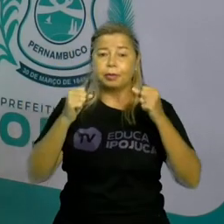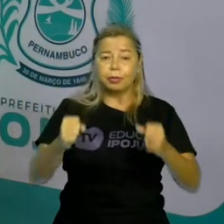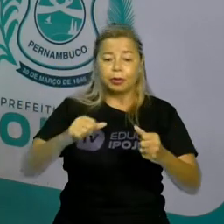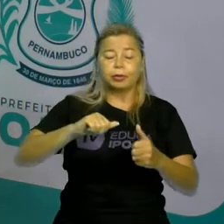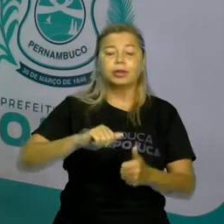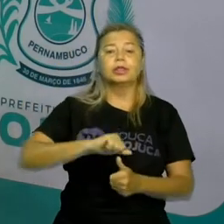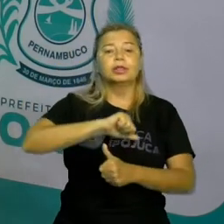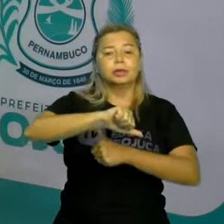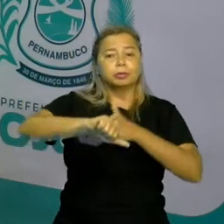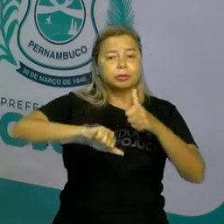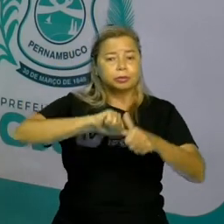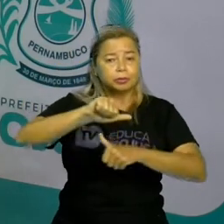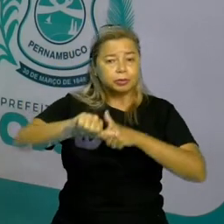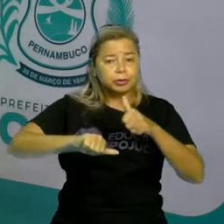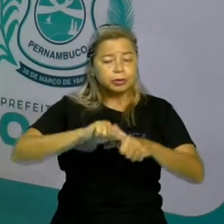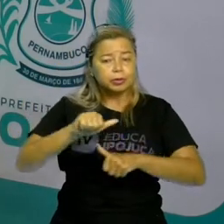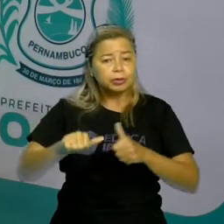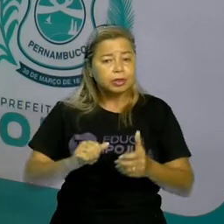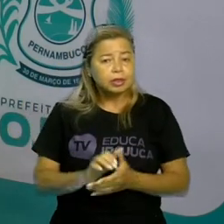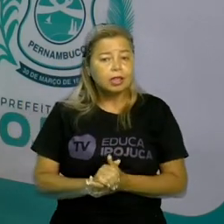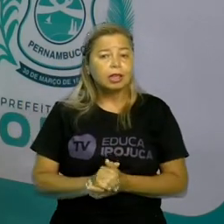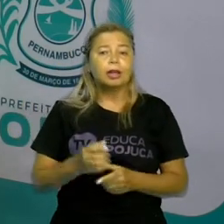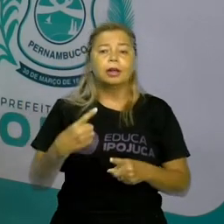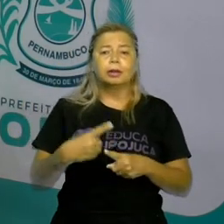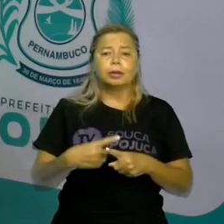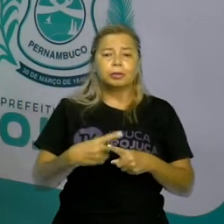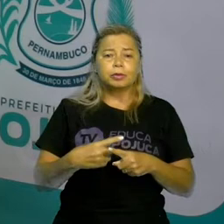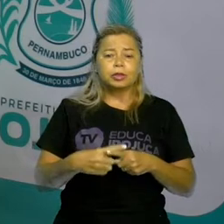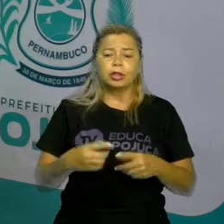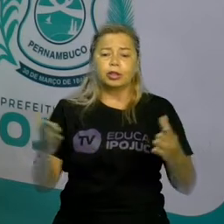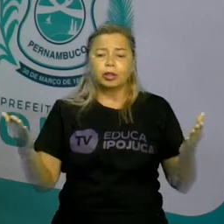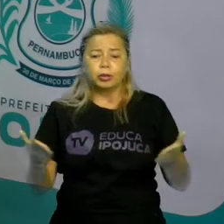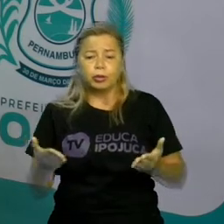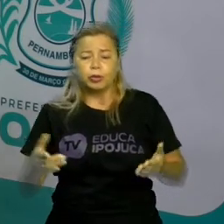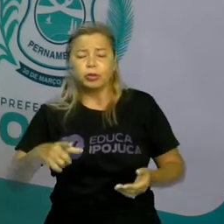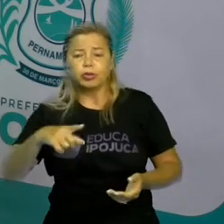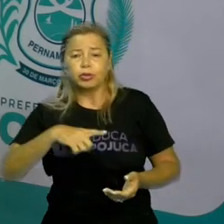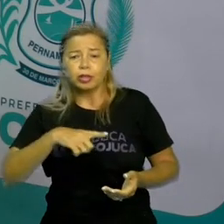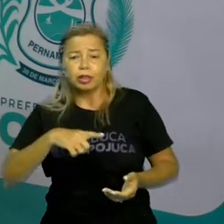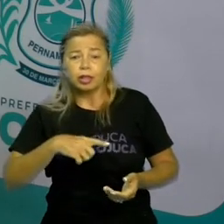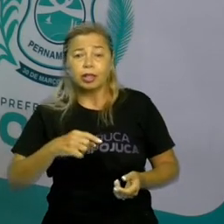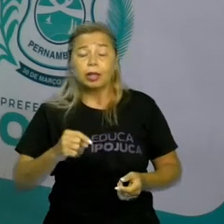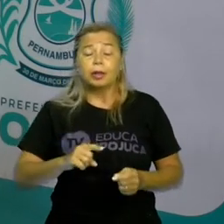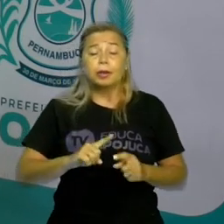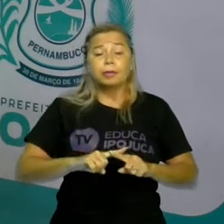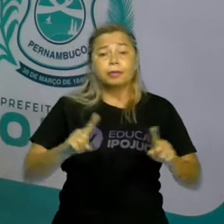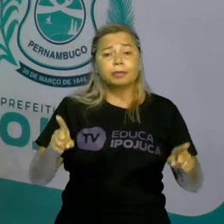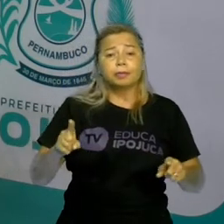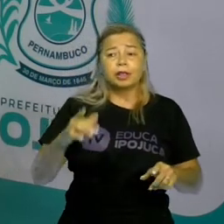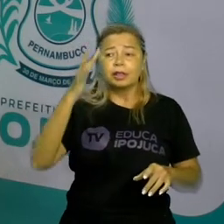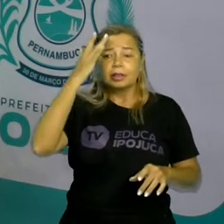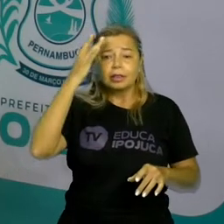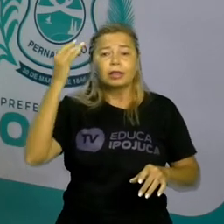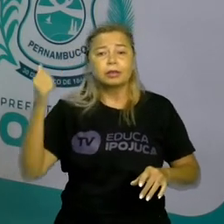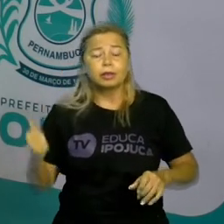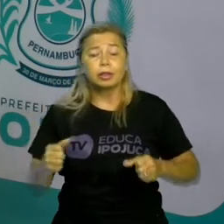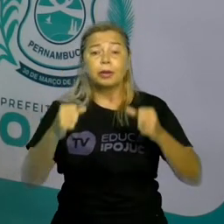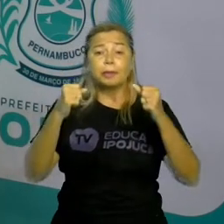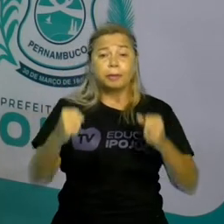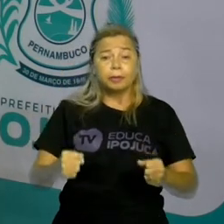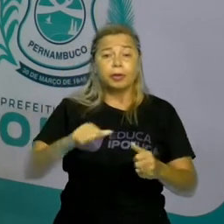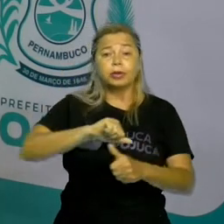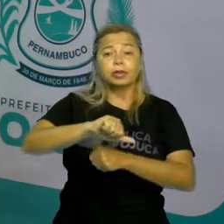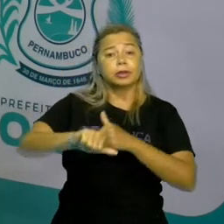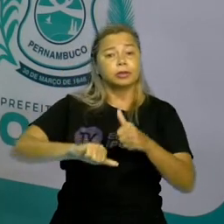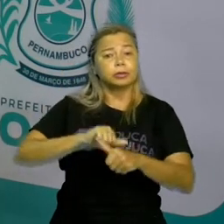tem hoje vai ser a mesma coisa que a gente tem amanhã, a mesma quantidade de países que a gente tem amanhã. A gente hoje, por exemplo,